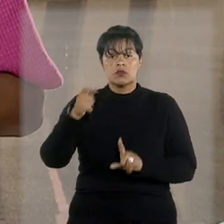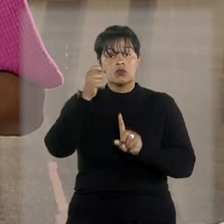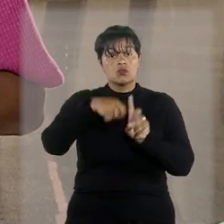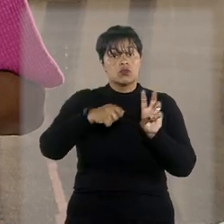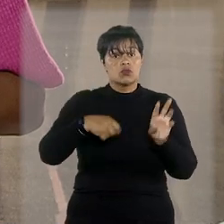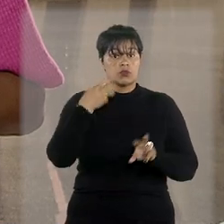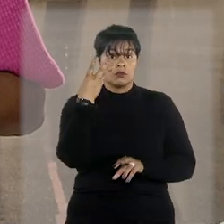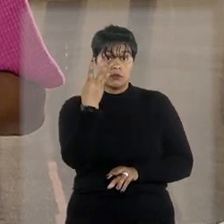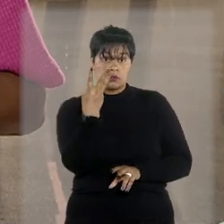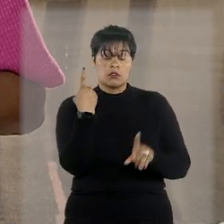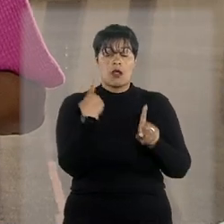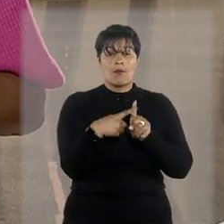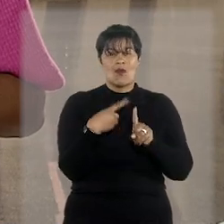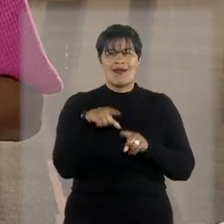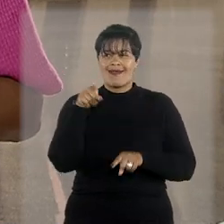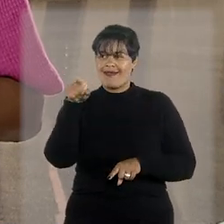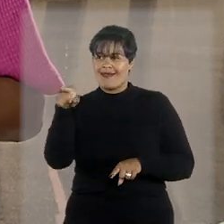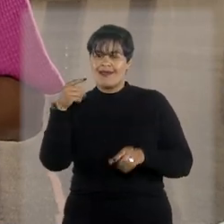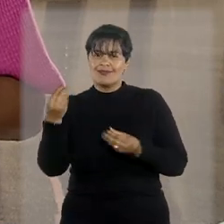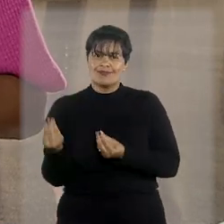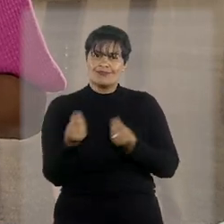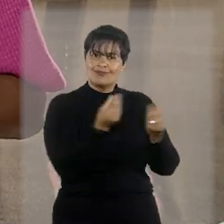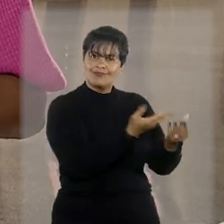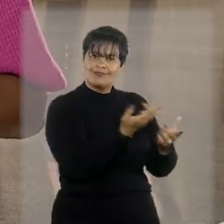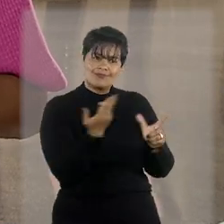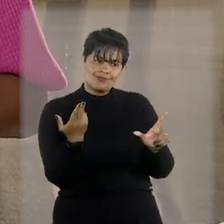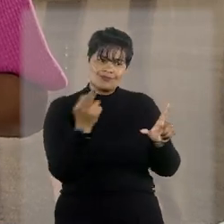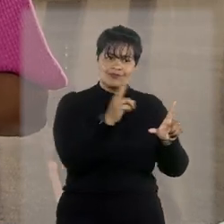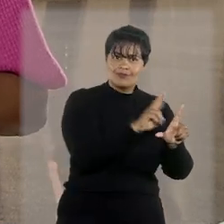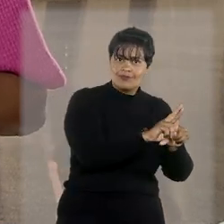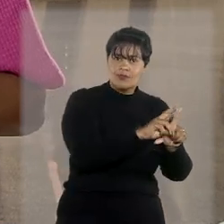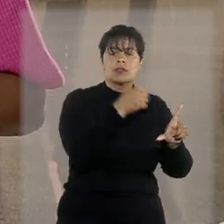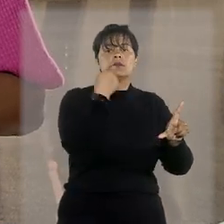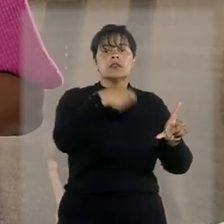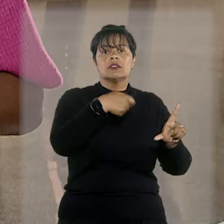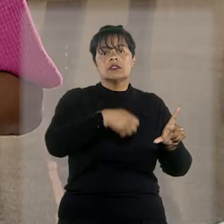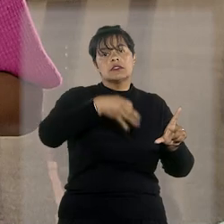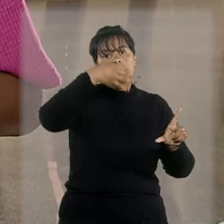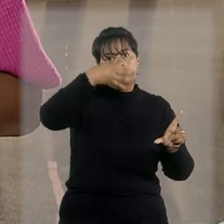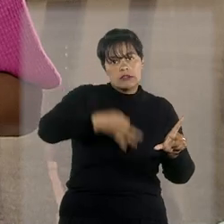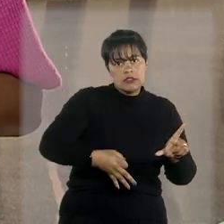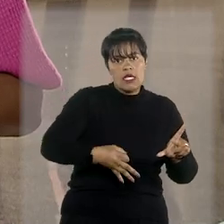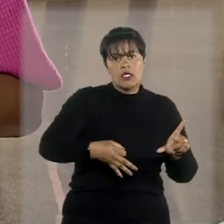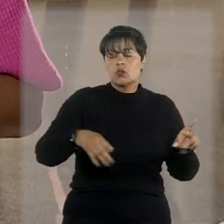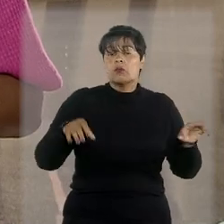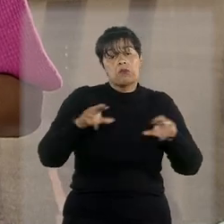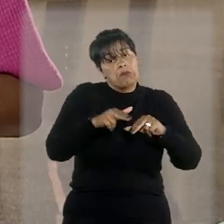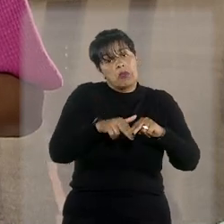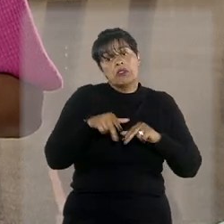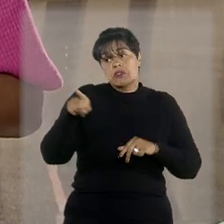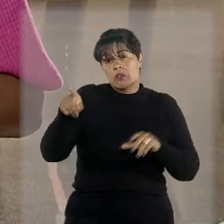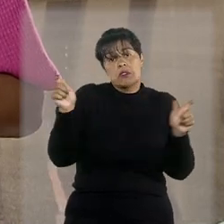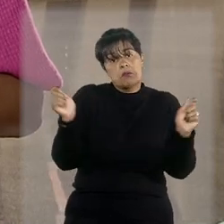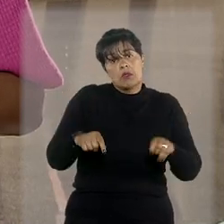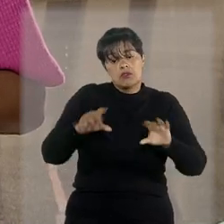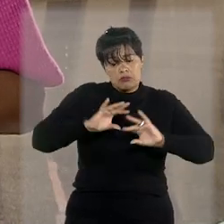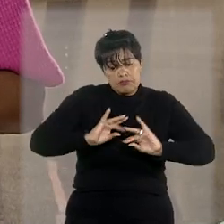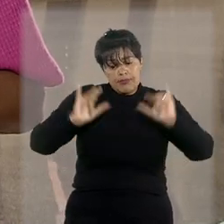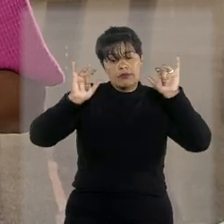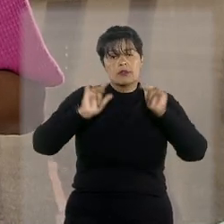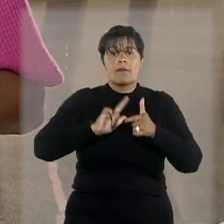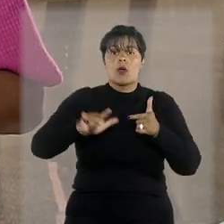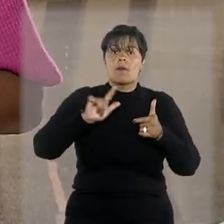juntada de procuração apresentada por advogado regularmente constituído seria suficiente para sanar qualquer vício